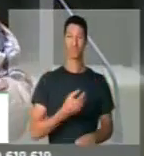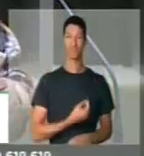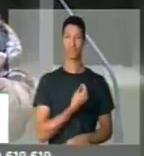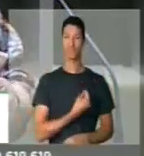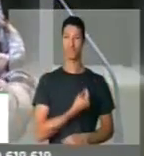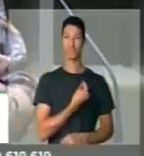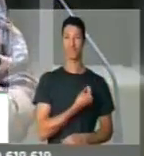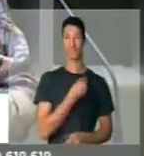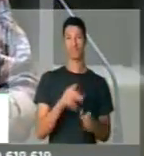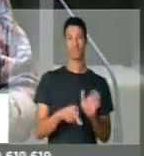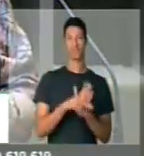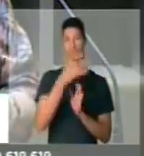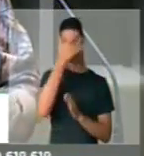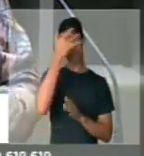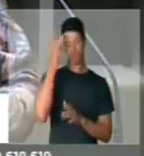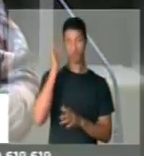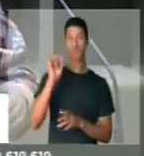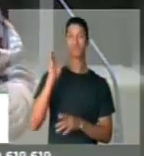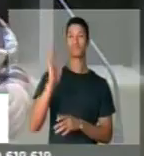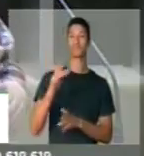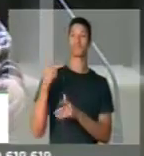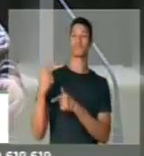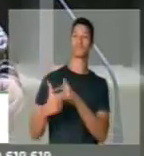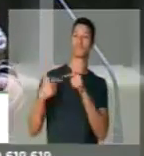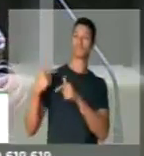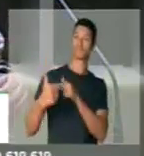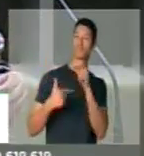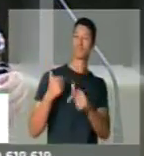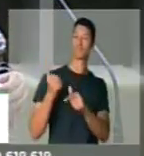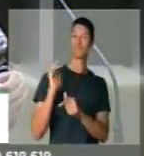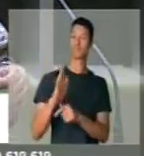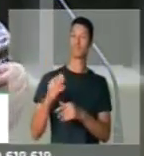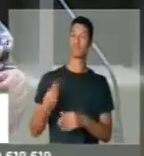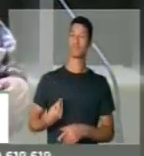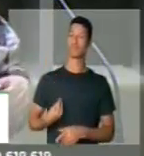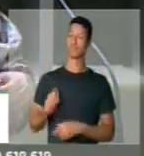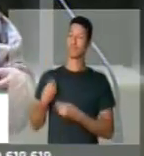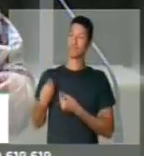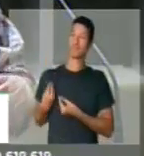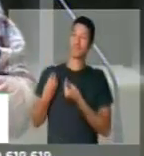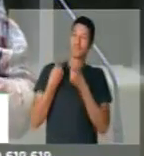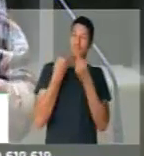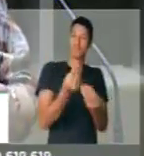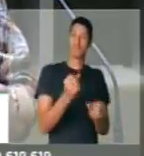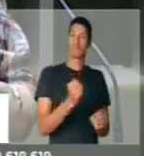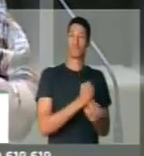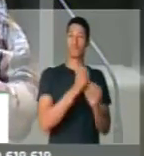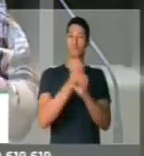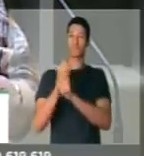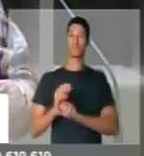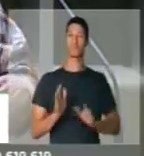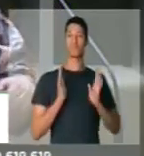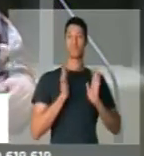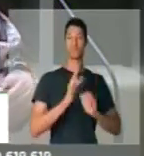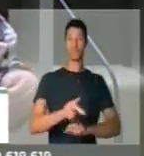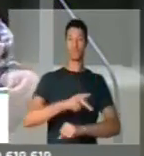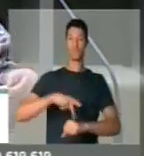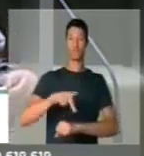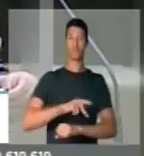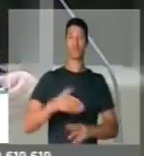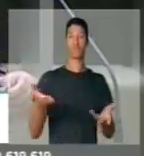vida dessas pessoas que já trabalharam, já deram sua vida, já construíram a riqueza desse país.